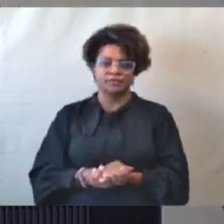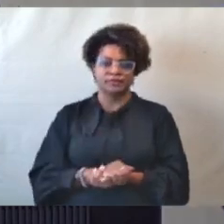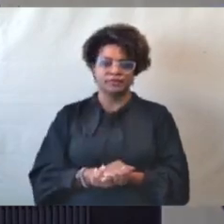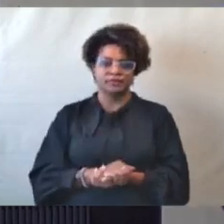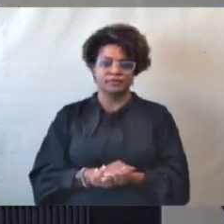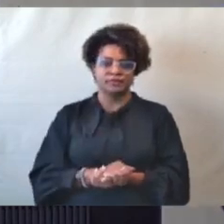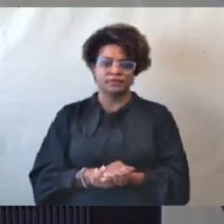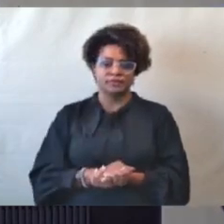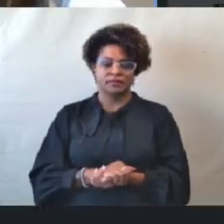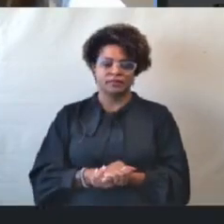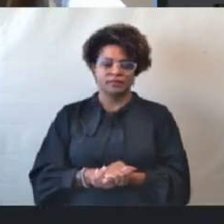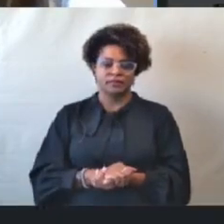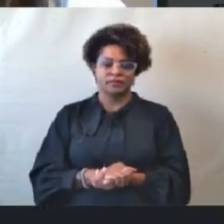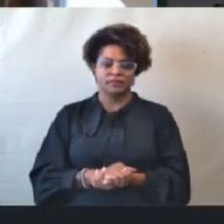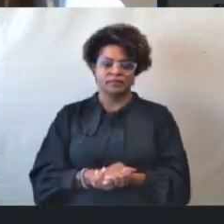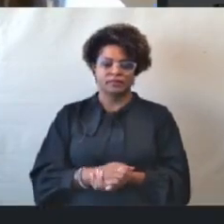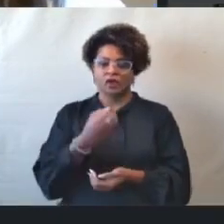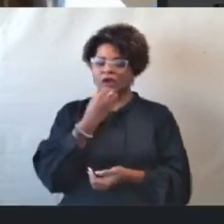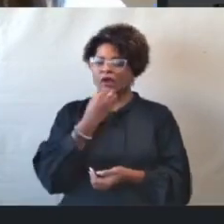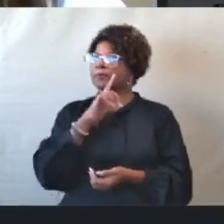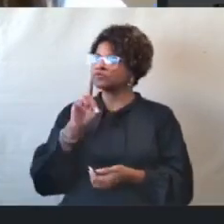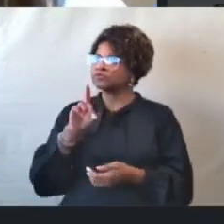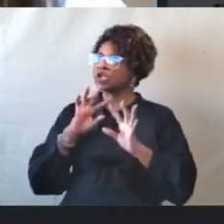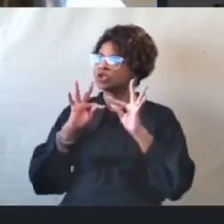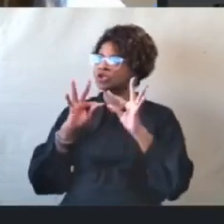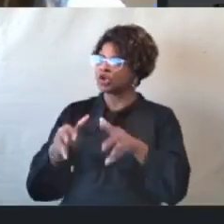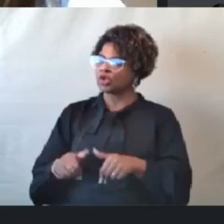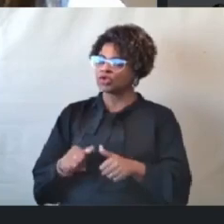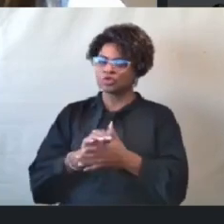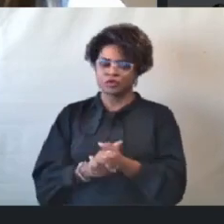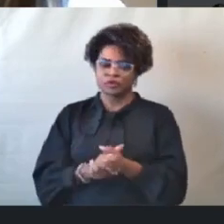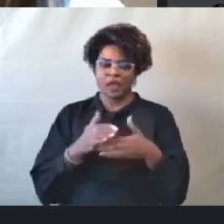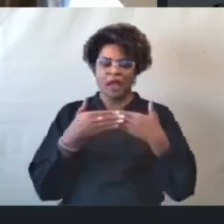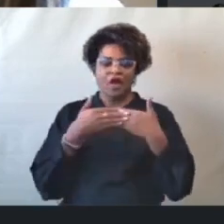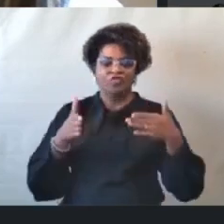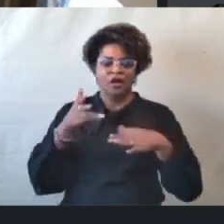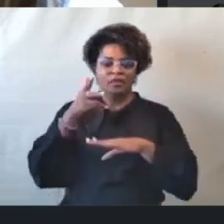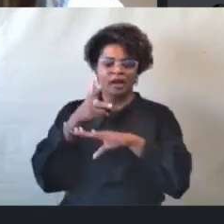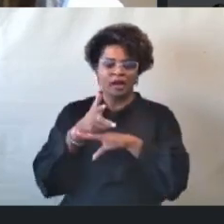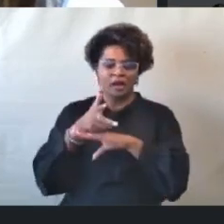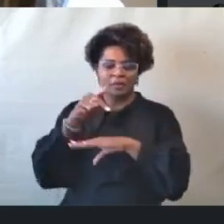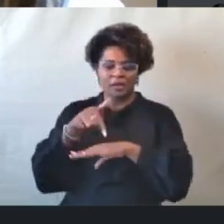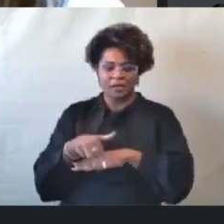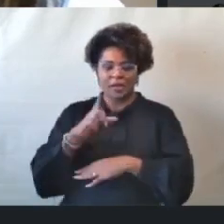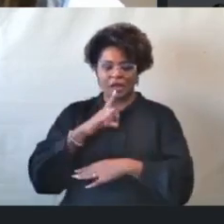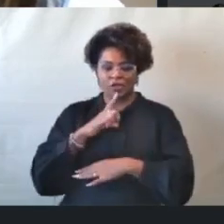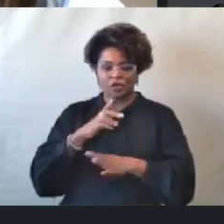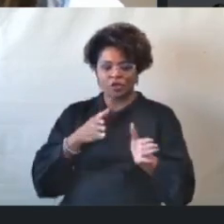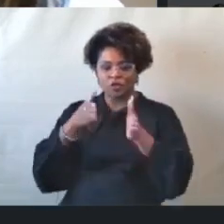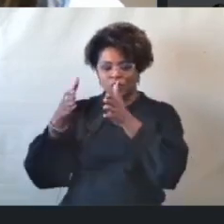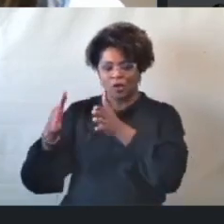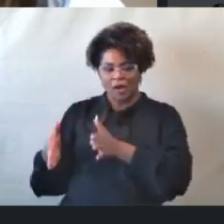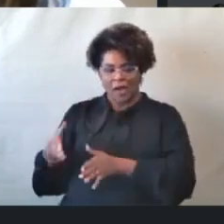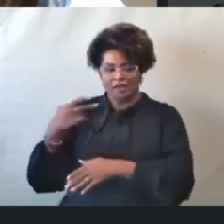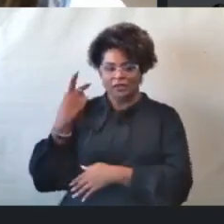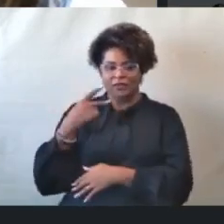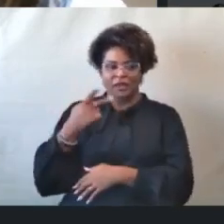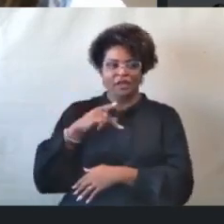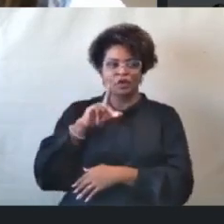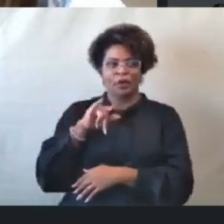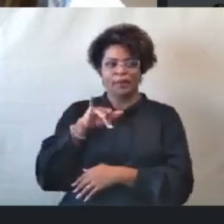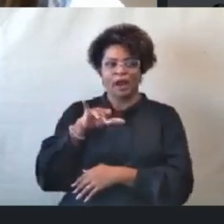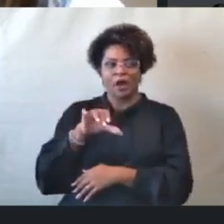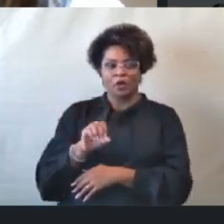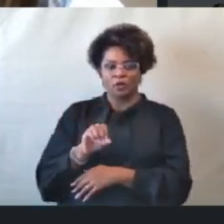Bom dia. Bom dia a todos. Abrindo a câmera aqui. A câmera já está... Eu estou aqui ao lado do Braulio. A câmera já está focada nele.